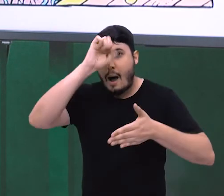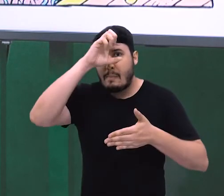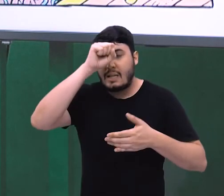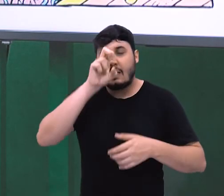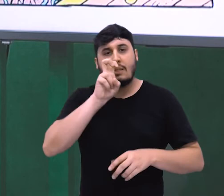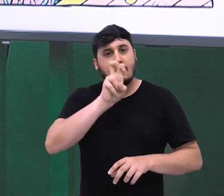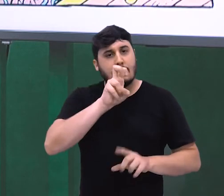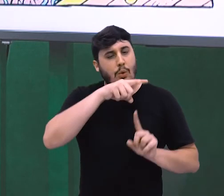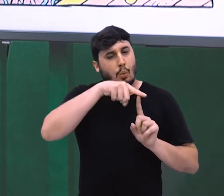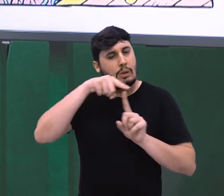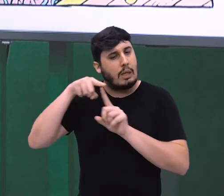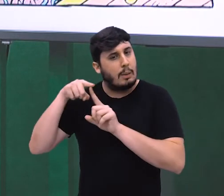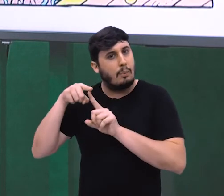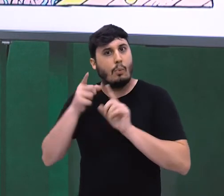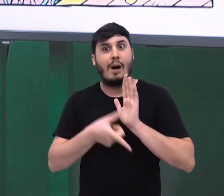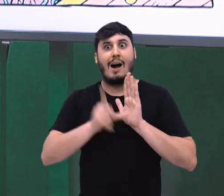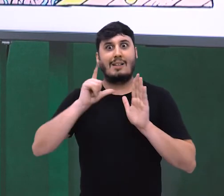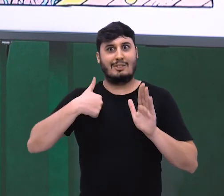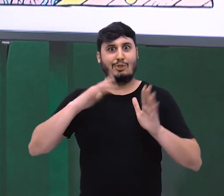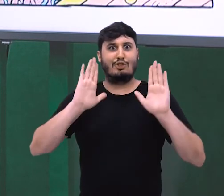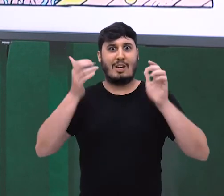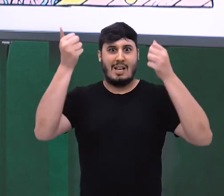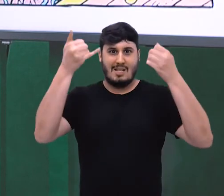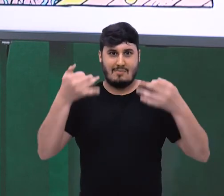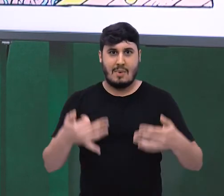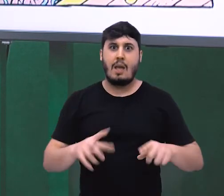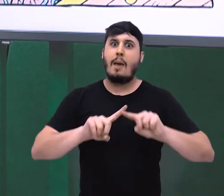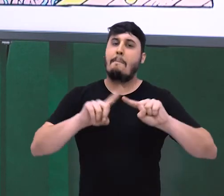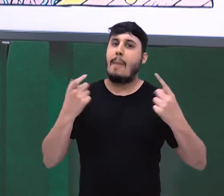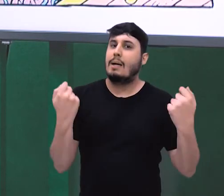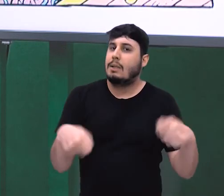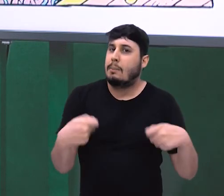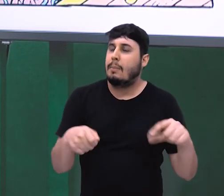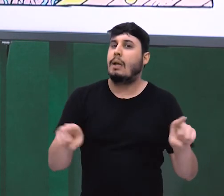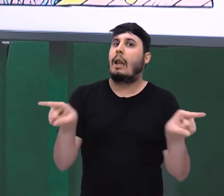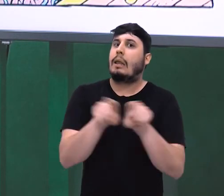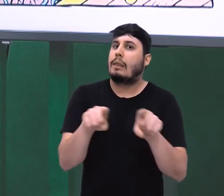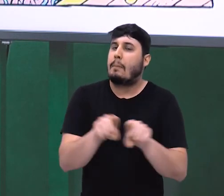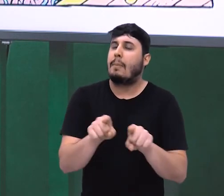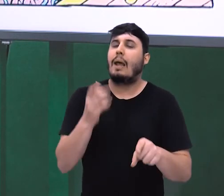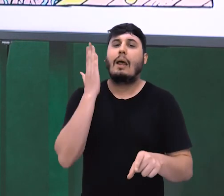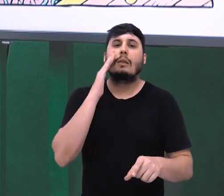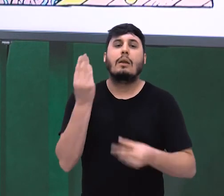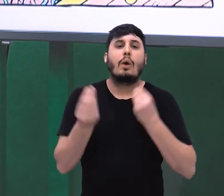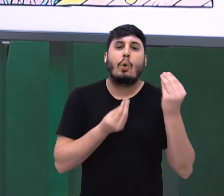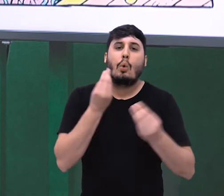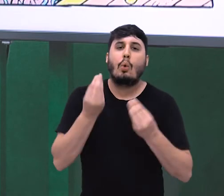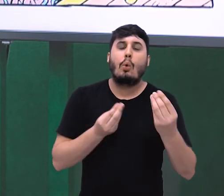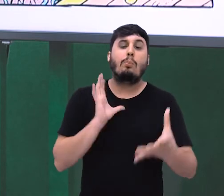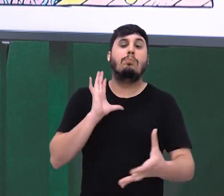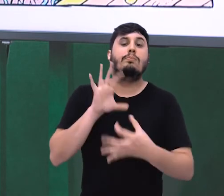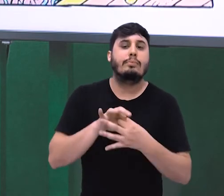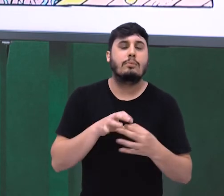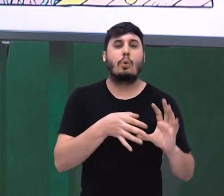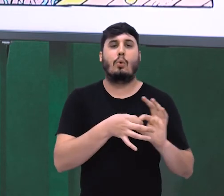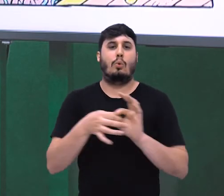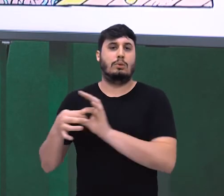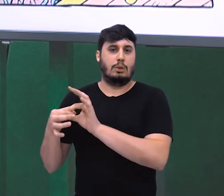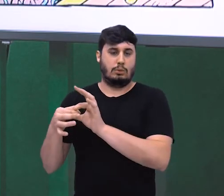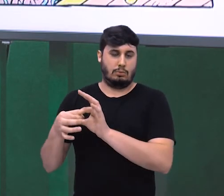Eu tenho que fazer uma análise também do valor semântico. Então, vamos observar aqui os elementos verbais desse